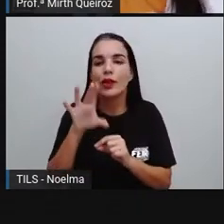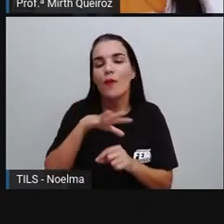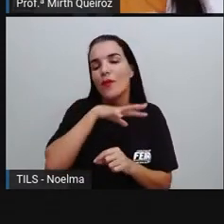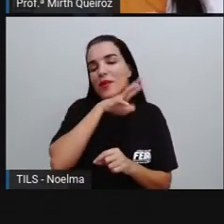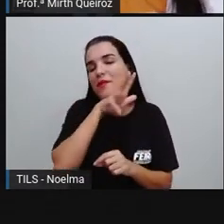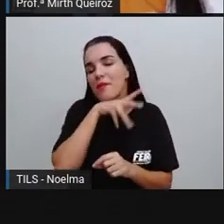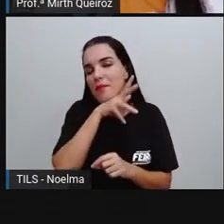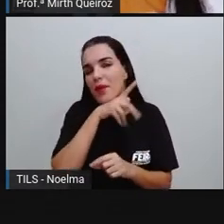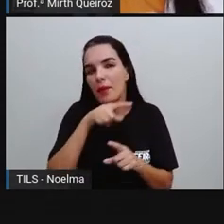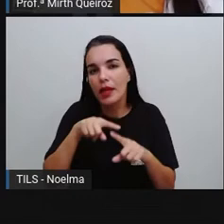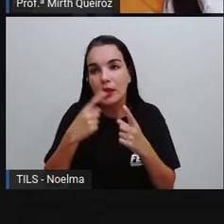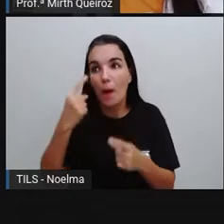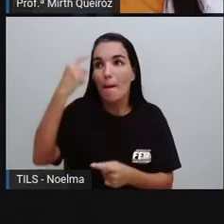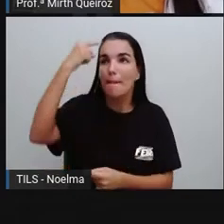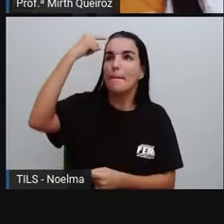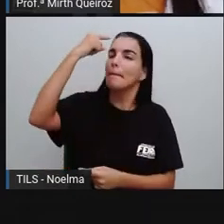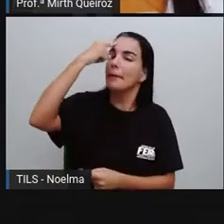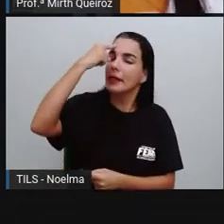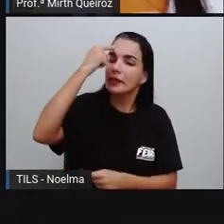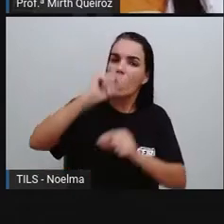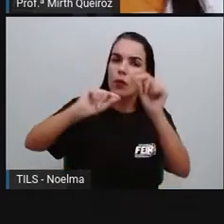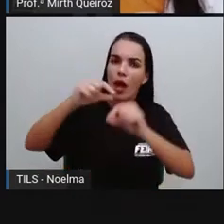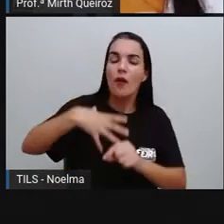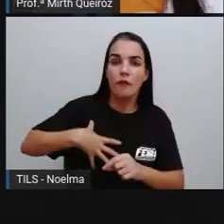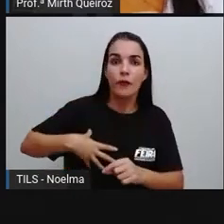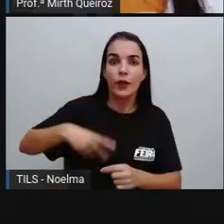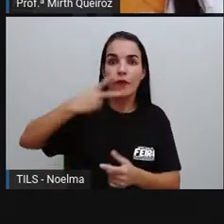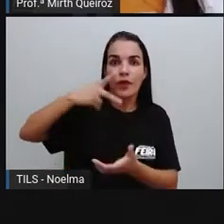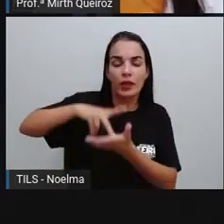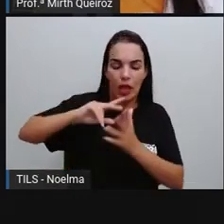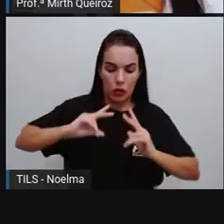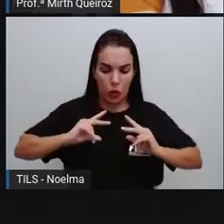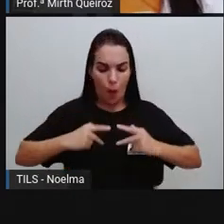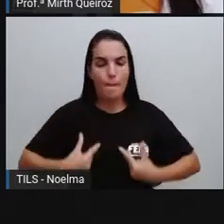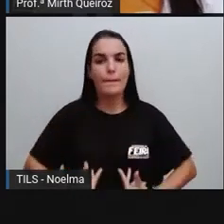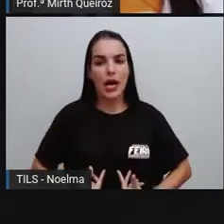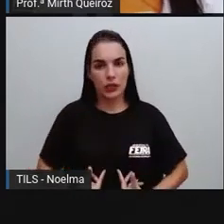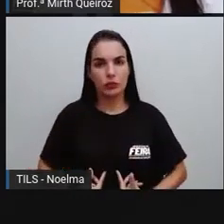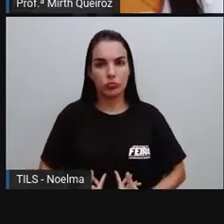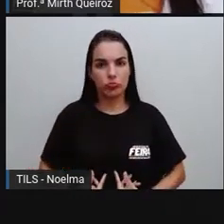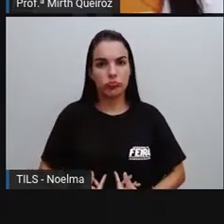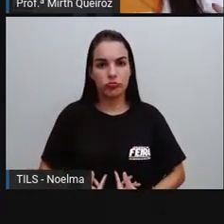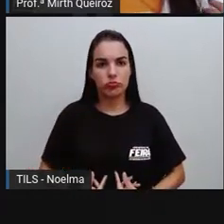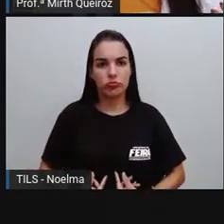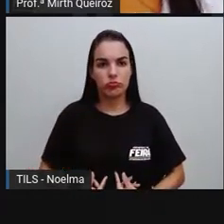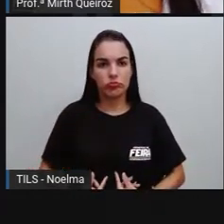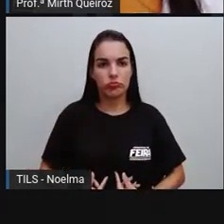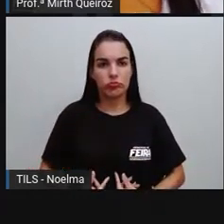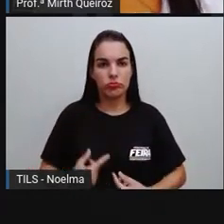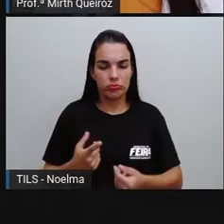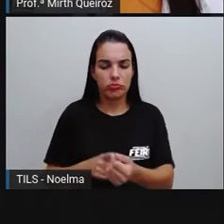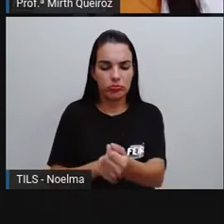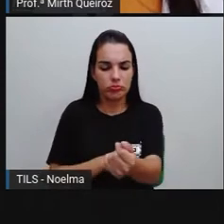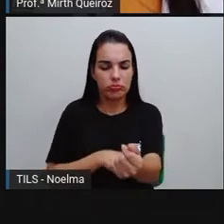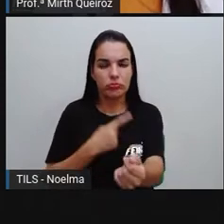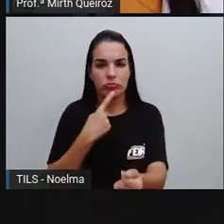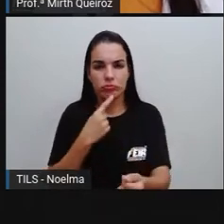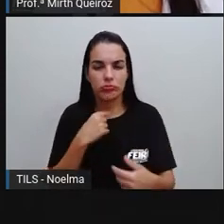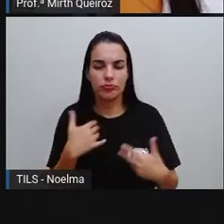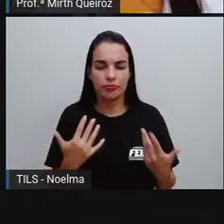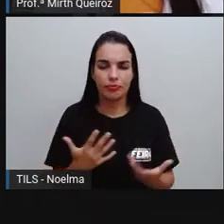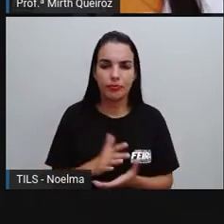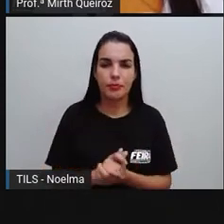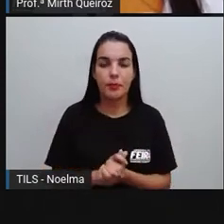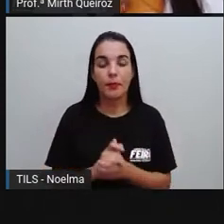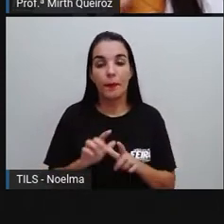animal. E você pensa que seria o filho, né? O filho assim, no sentido de ser do sangue, né? Ser humano e